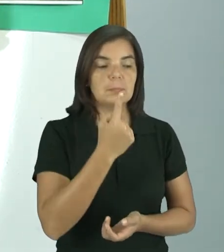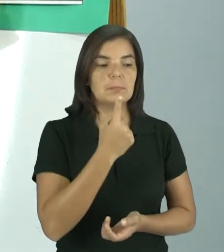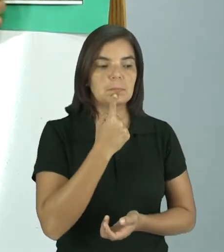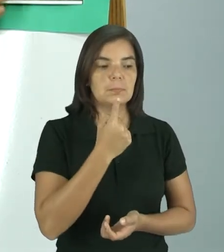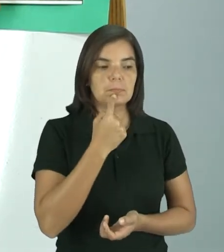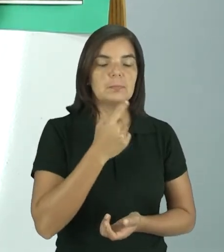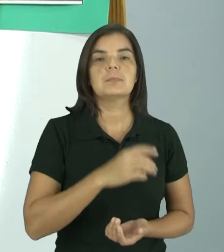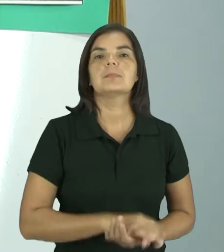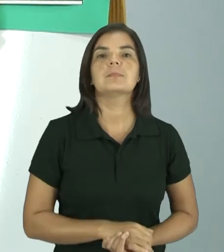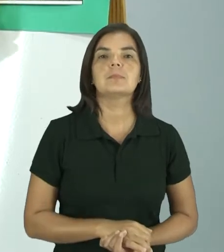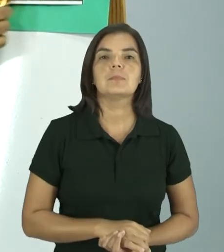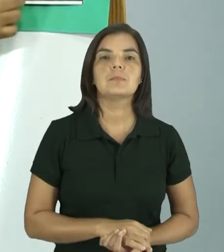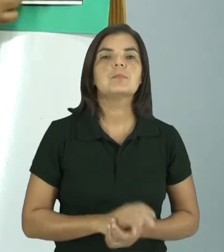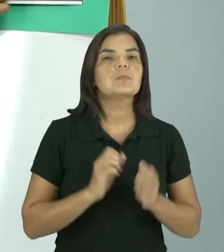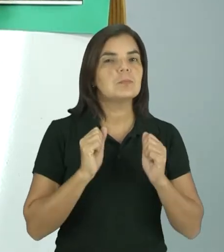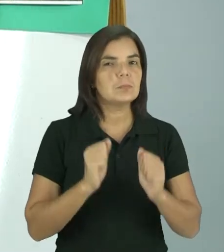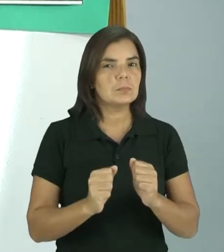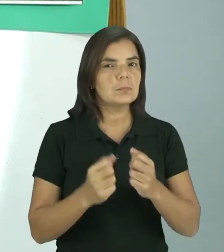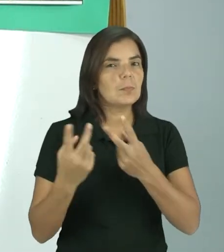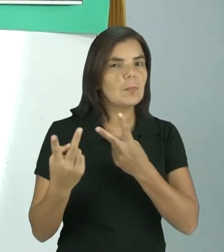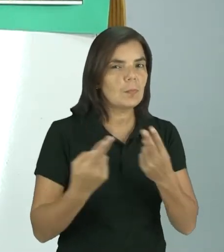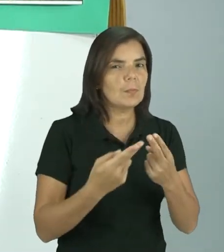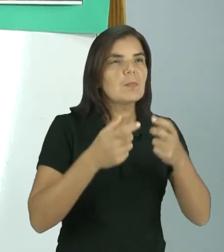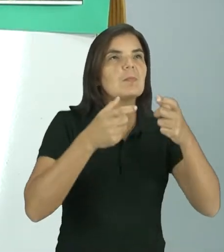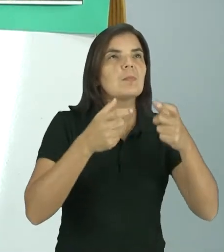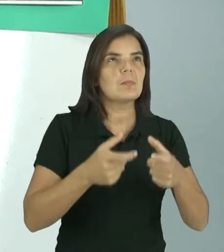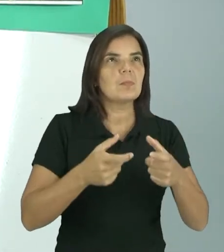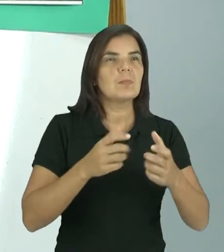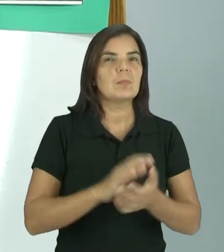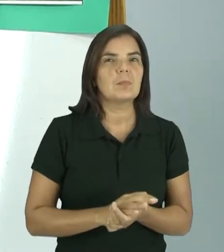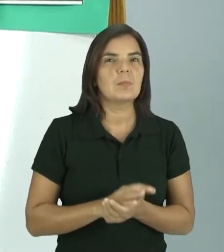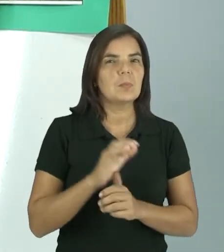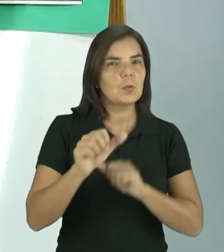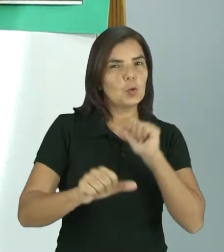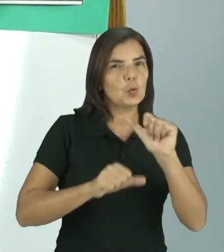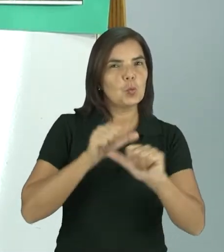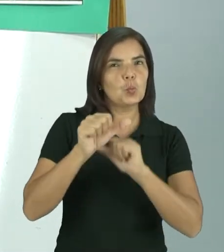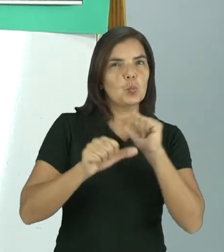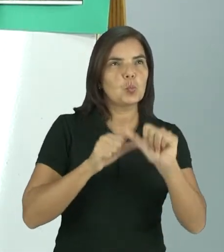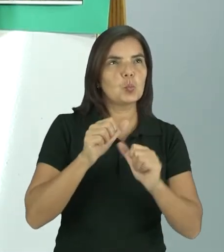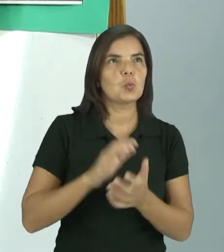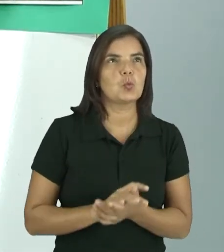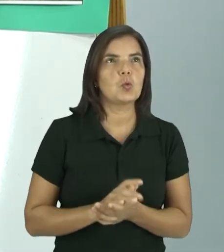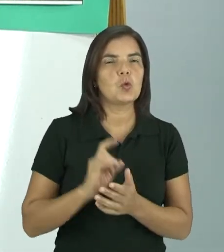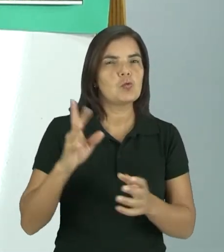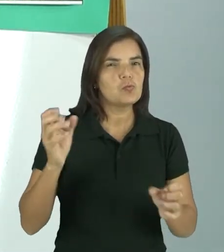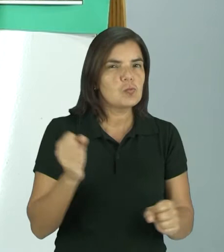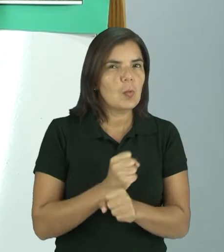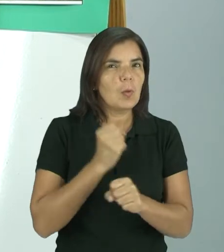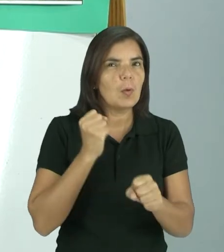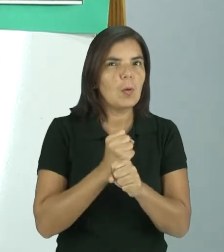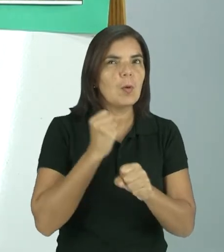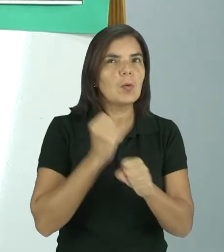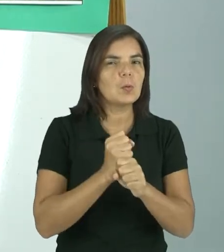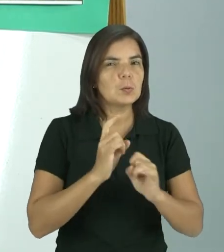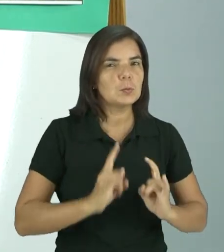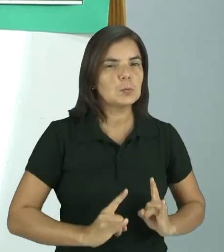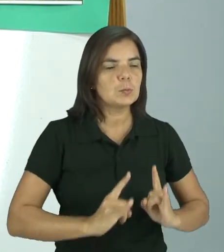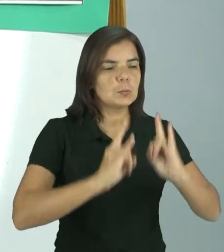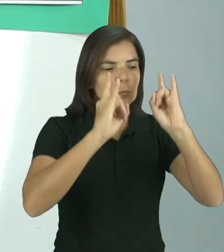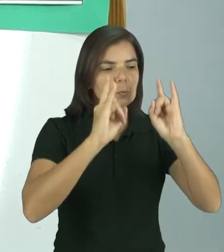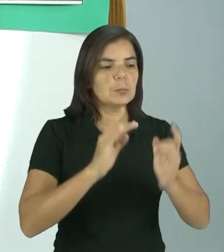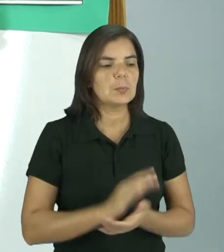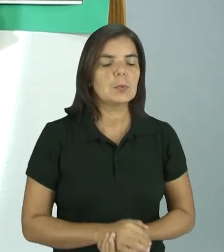eu posso dizer que é o mesmo lugar e o que mudou foi só a construção desses prédios,